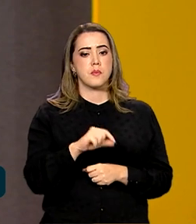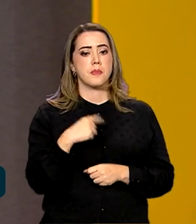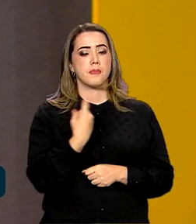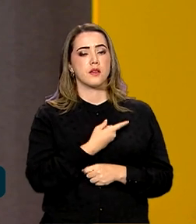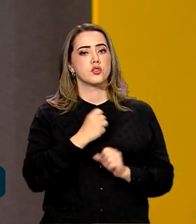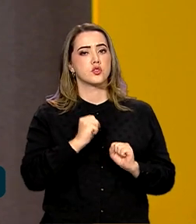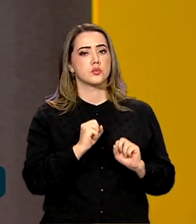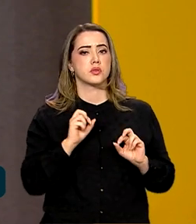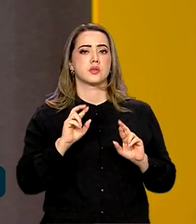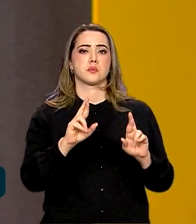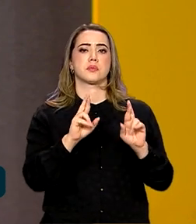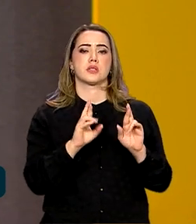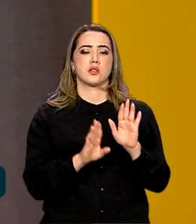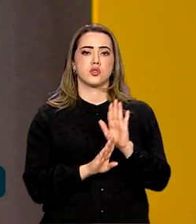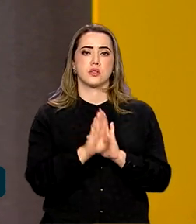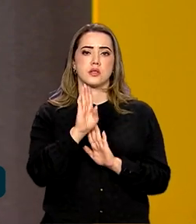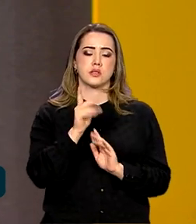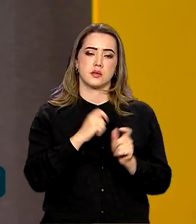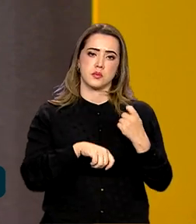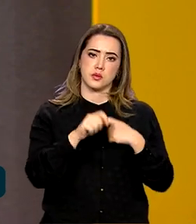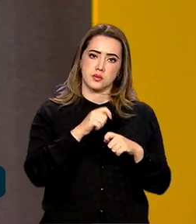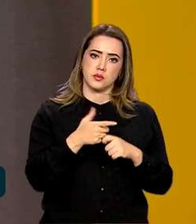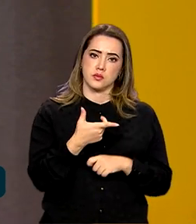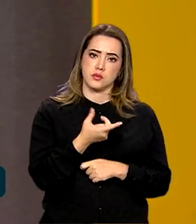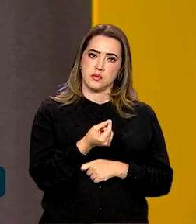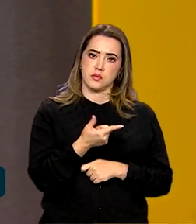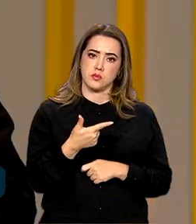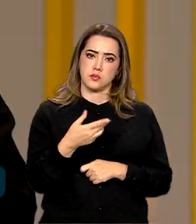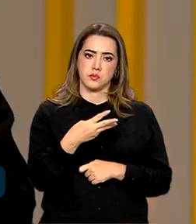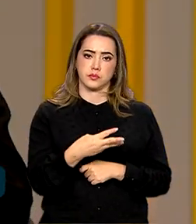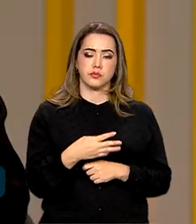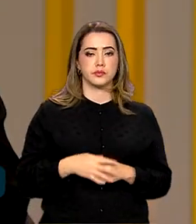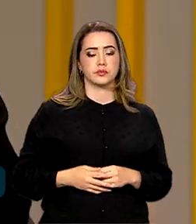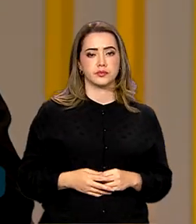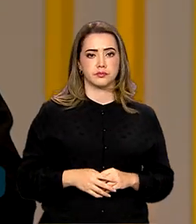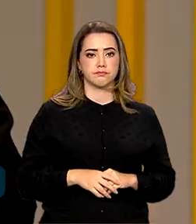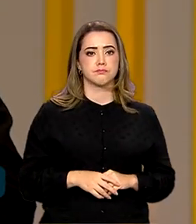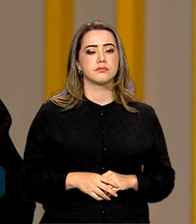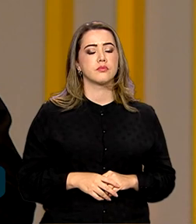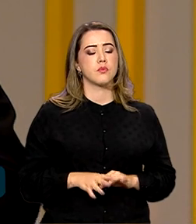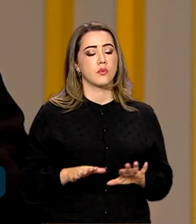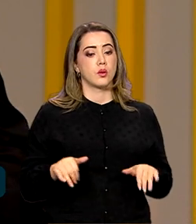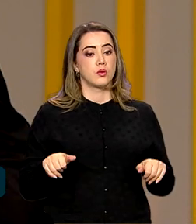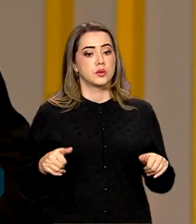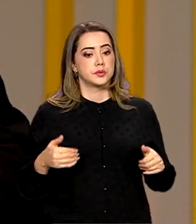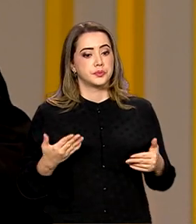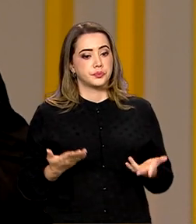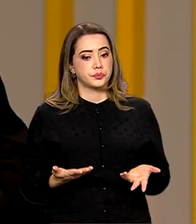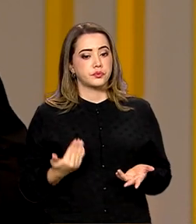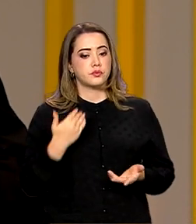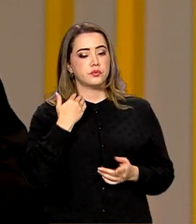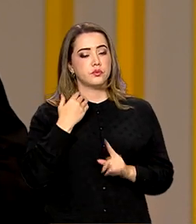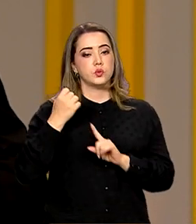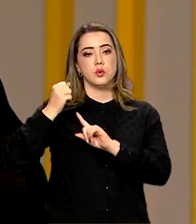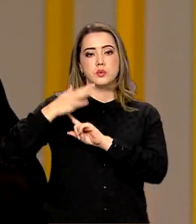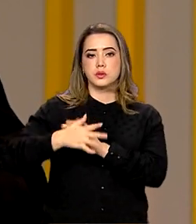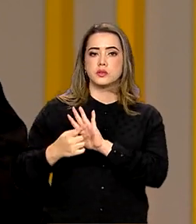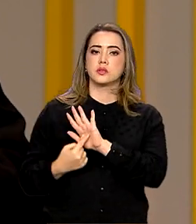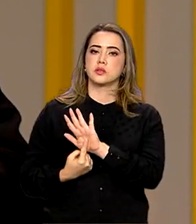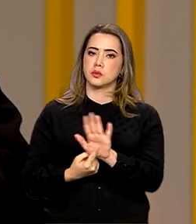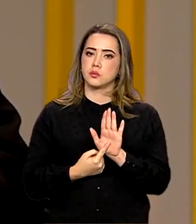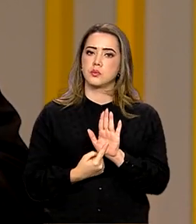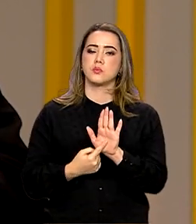pode esperar em termos de crescimento da economia para 2023? Então, o Banco Central até tem sinalizado